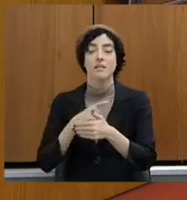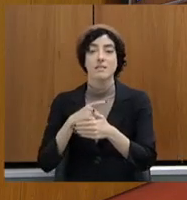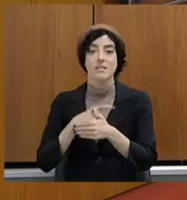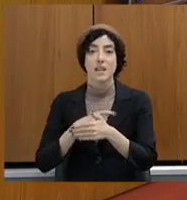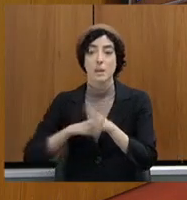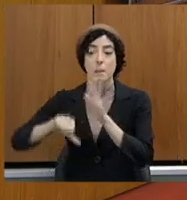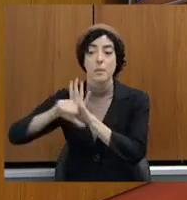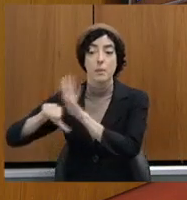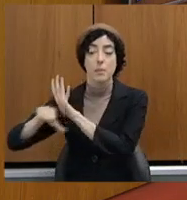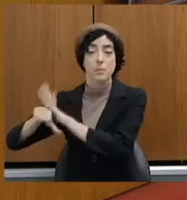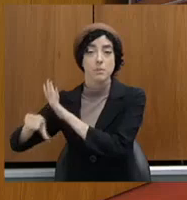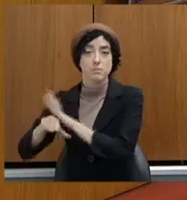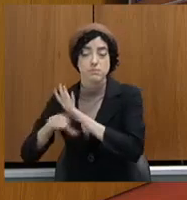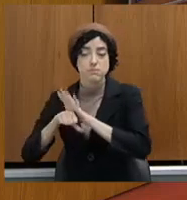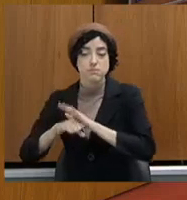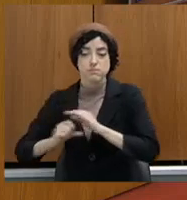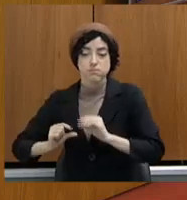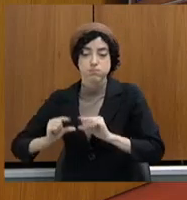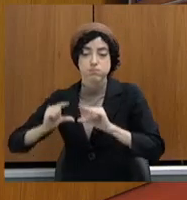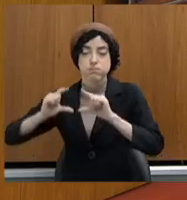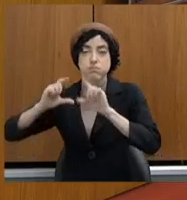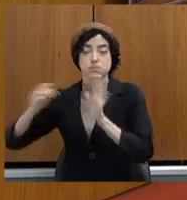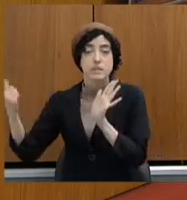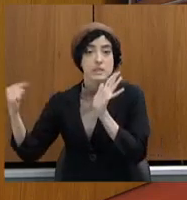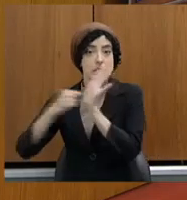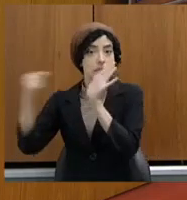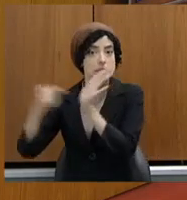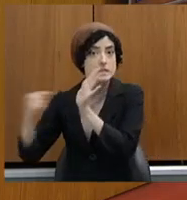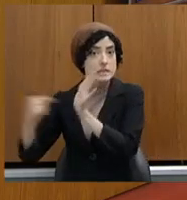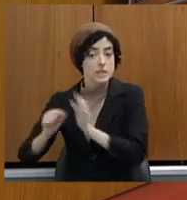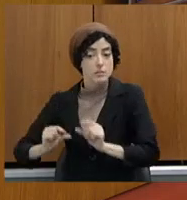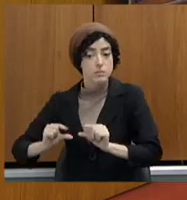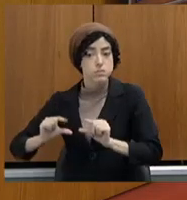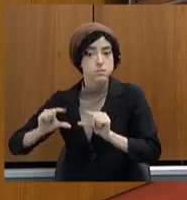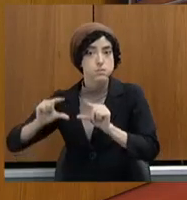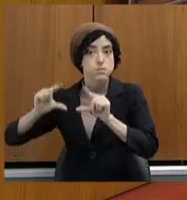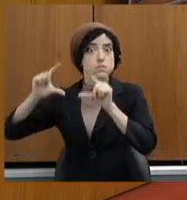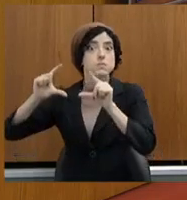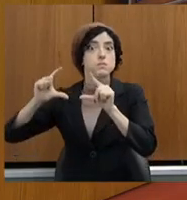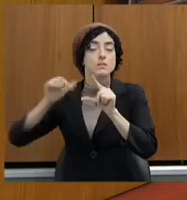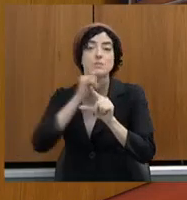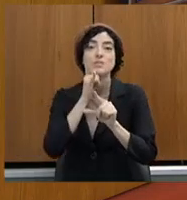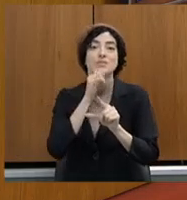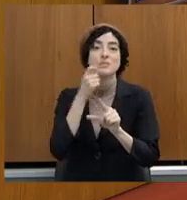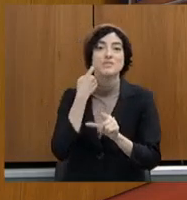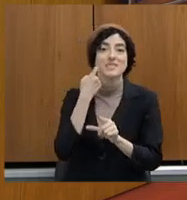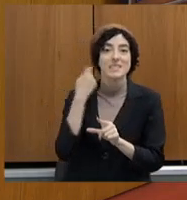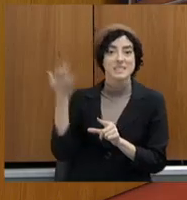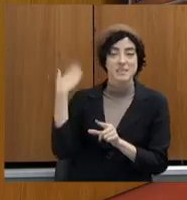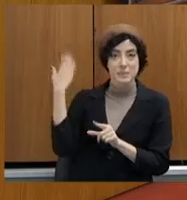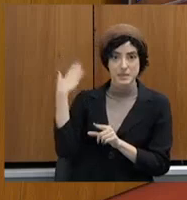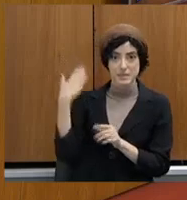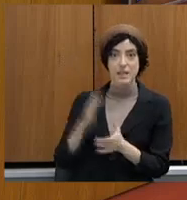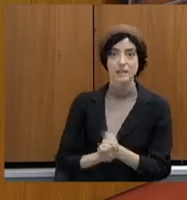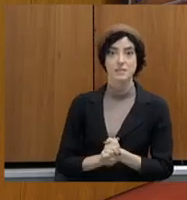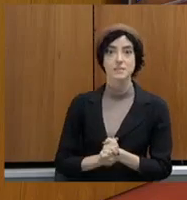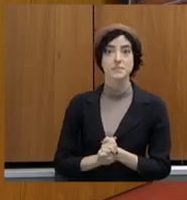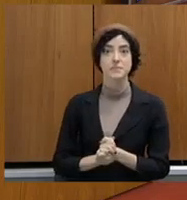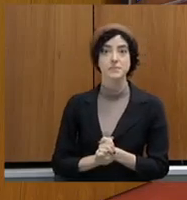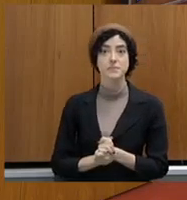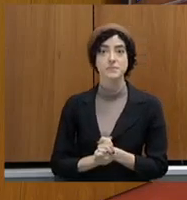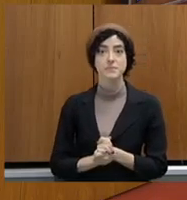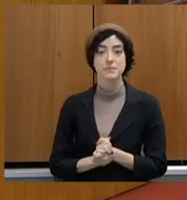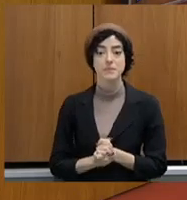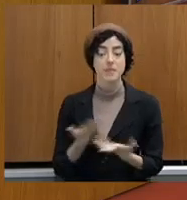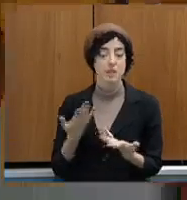e trabalhei na central de operações, no 190. então, quando dá de sexta para sábado, a turma vai para o gol, não vai? Vai para a rua,